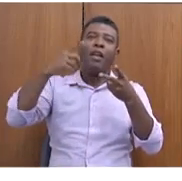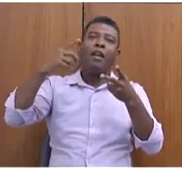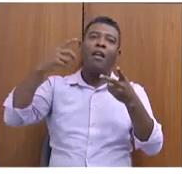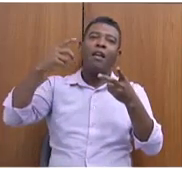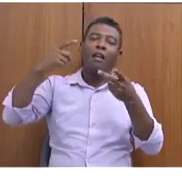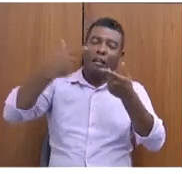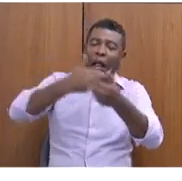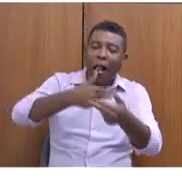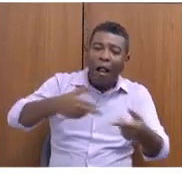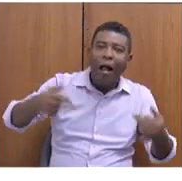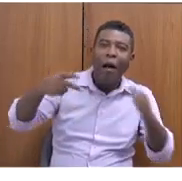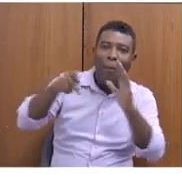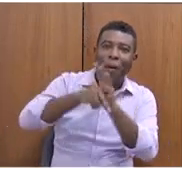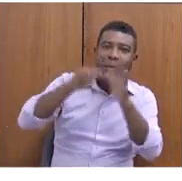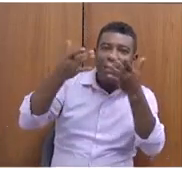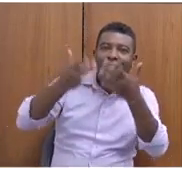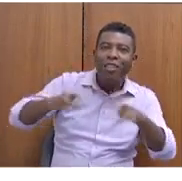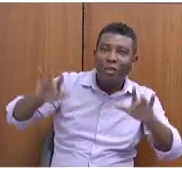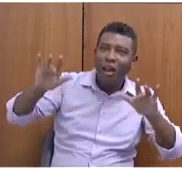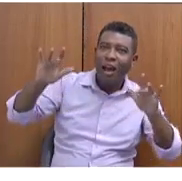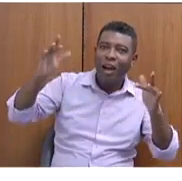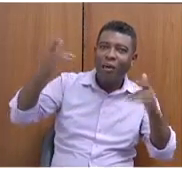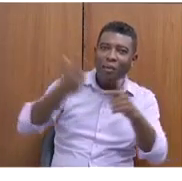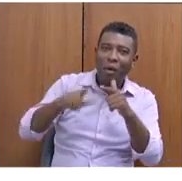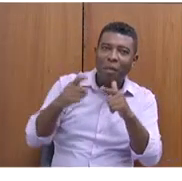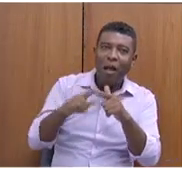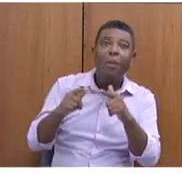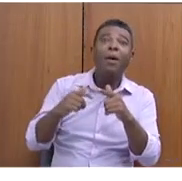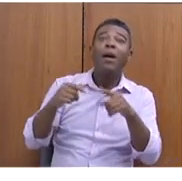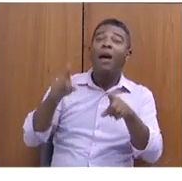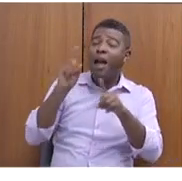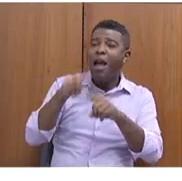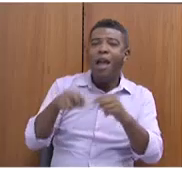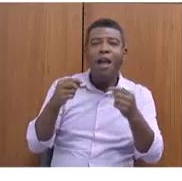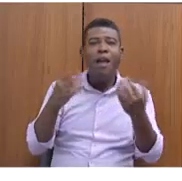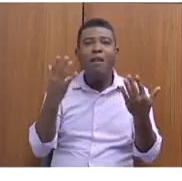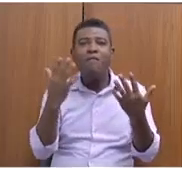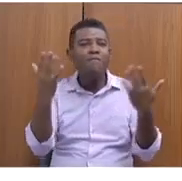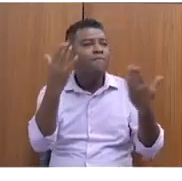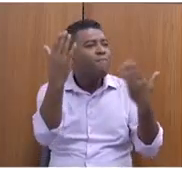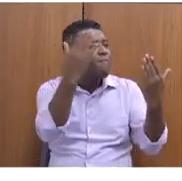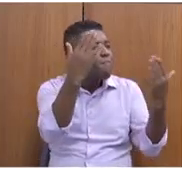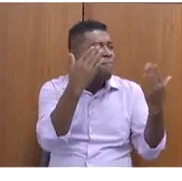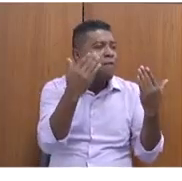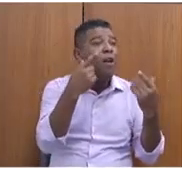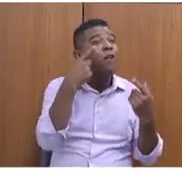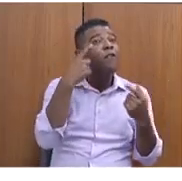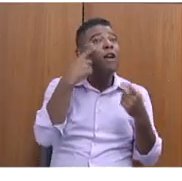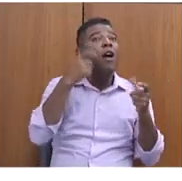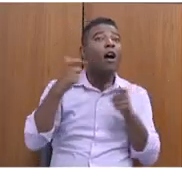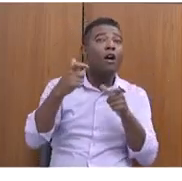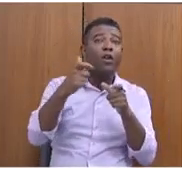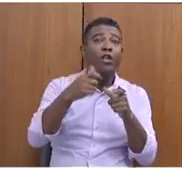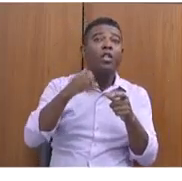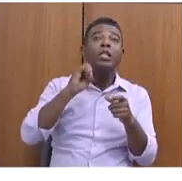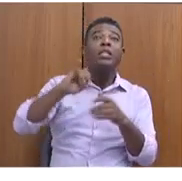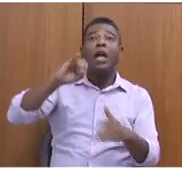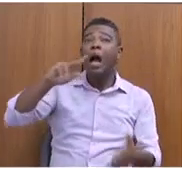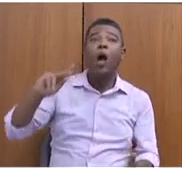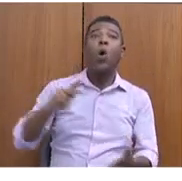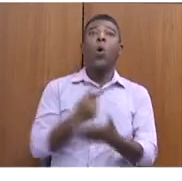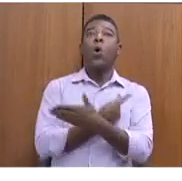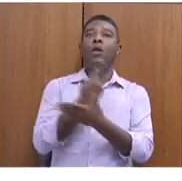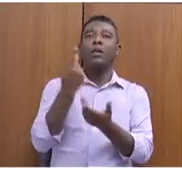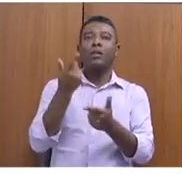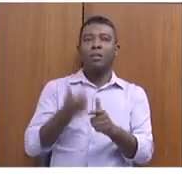para reduzir o número de atingidos, ou também mapear o número de casas, equipamentos, quando o desastre acontecer. Essa